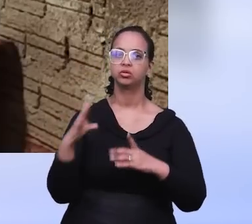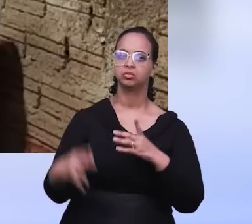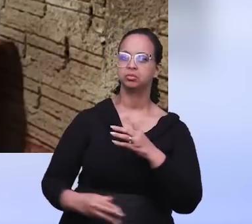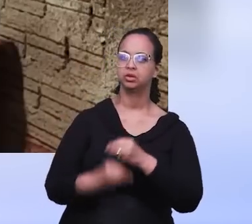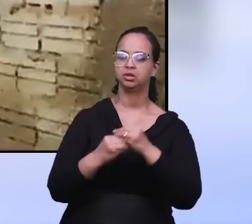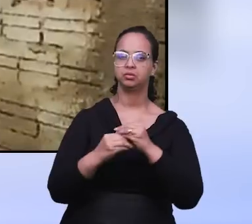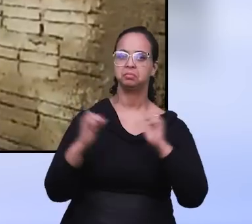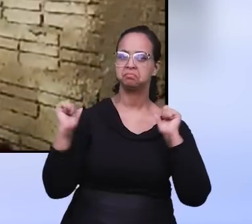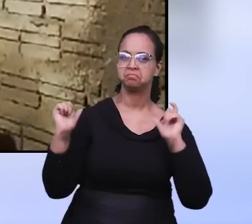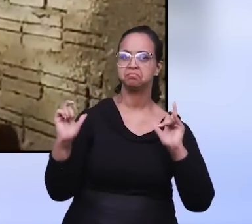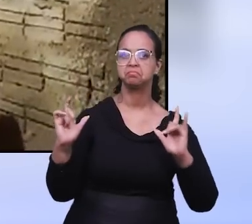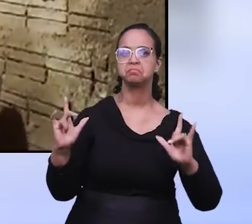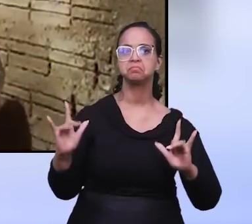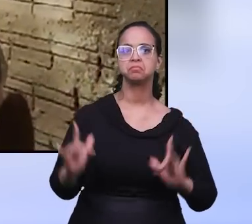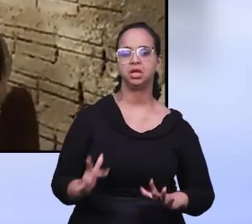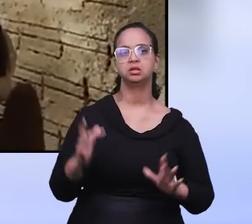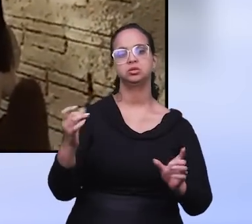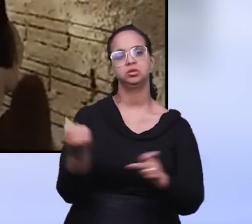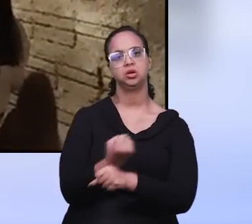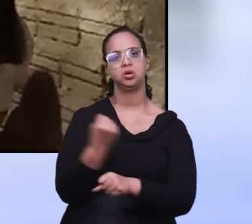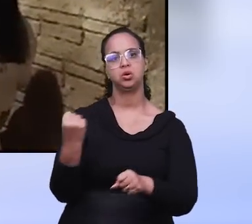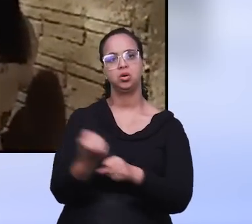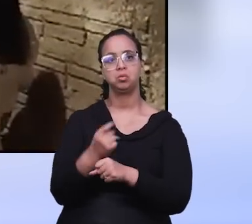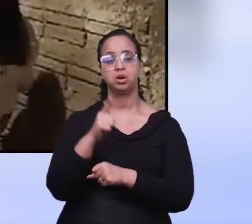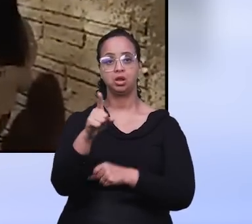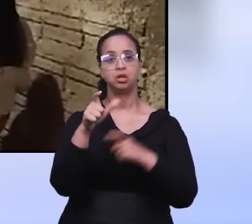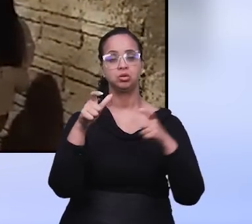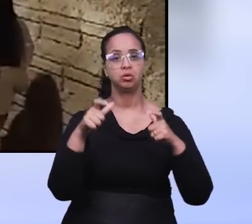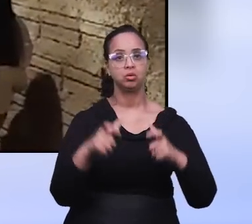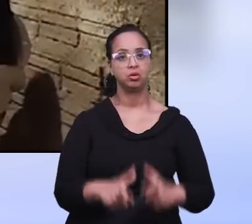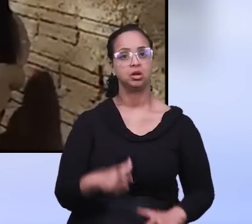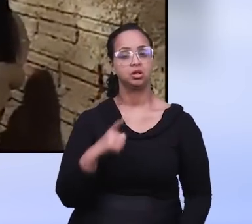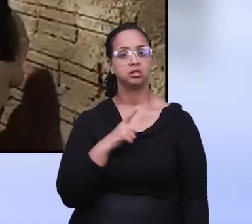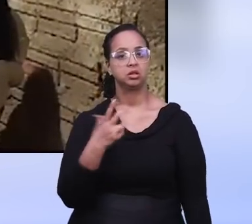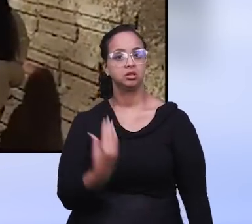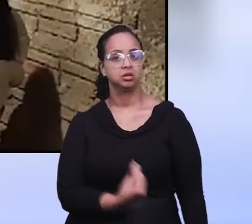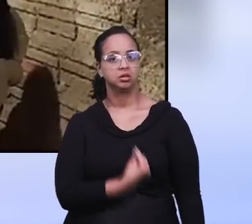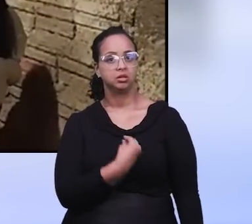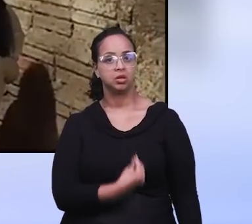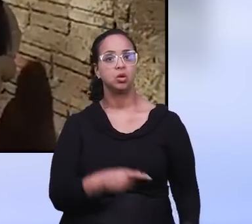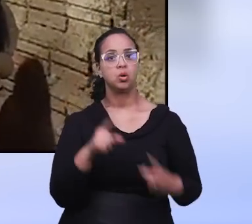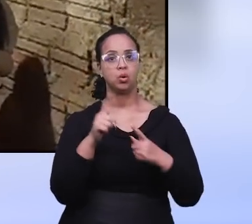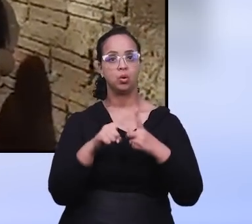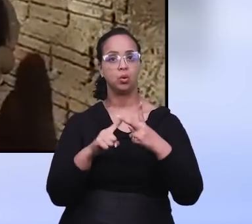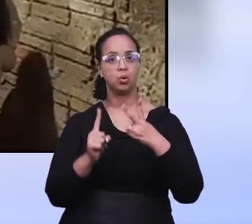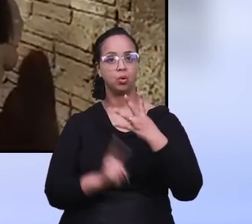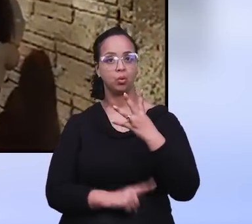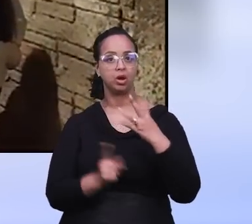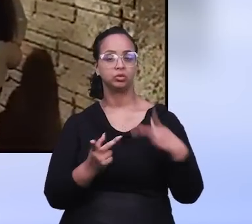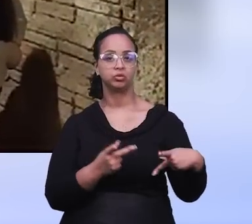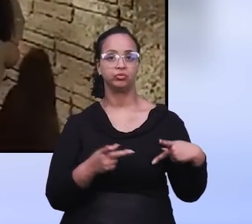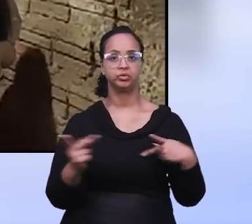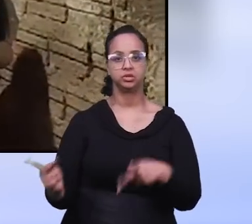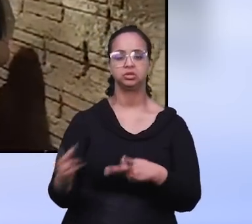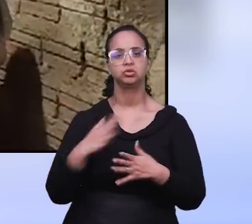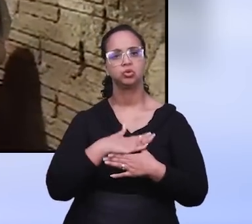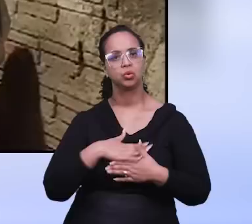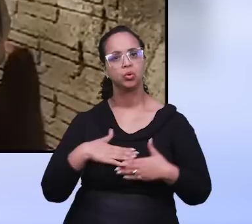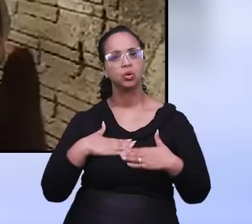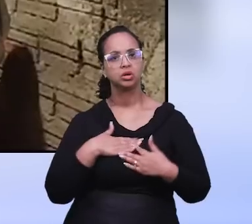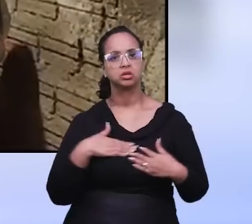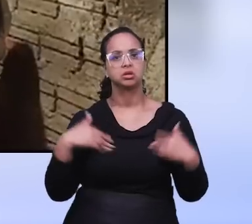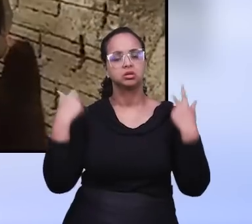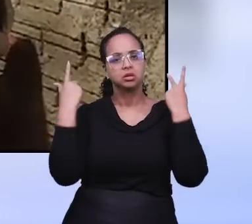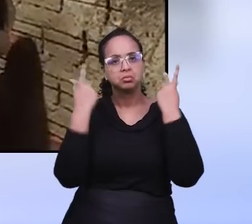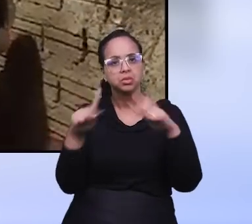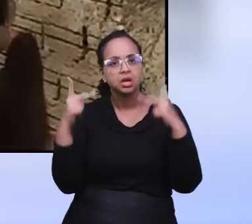completava a bênção do início da obra naquele local. No culto, estiveram presentes quatro visitantes, que gostaram